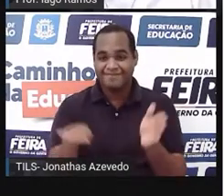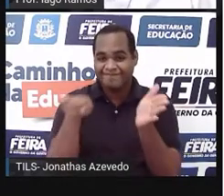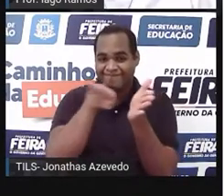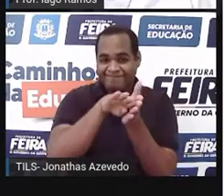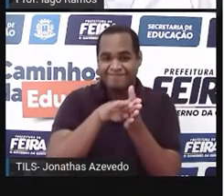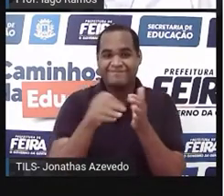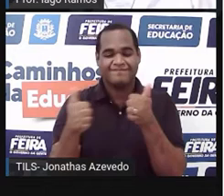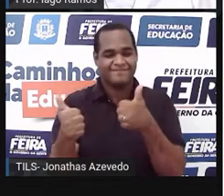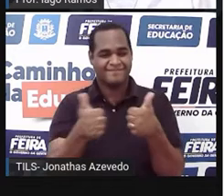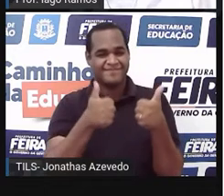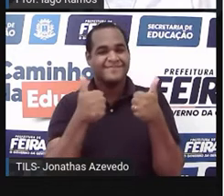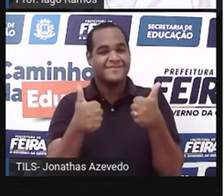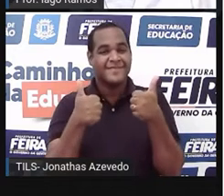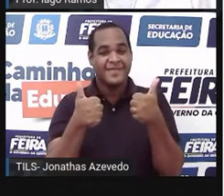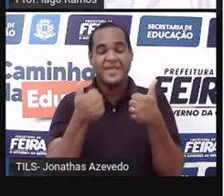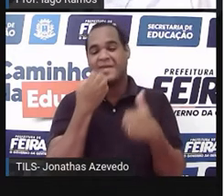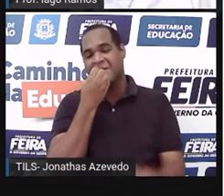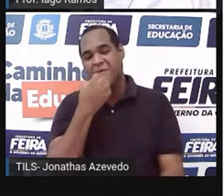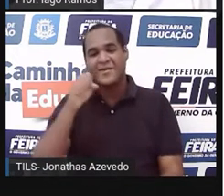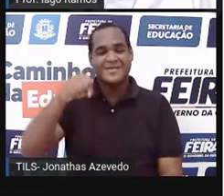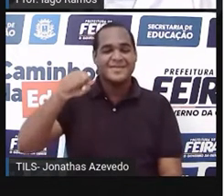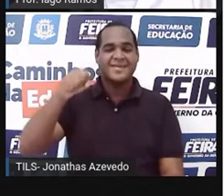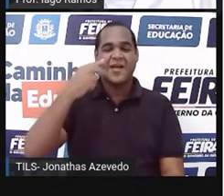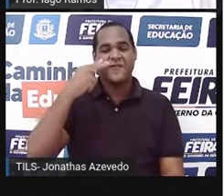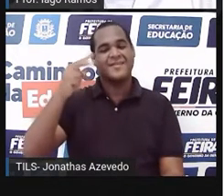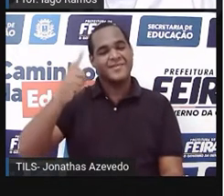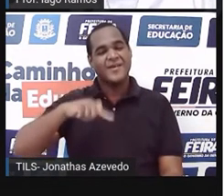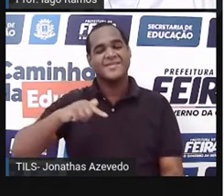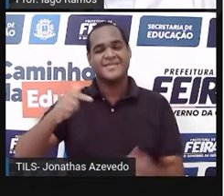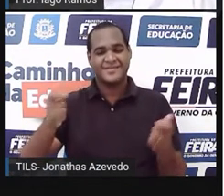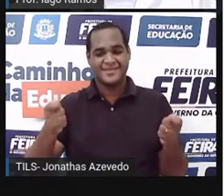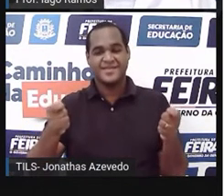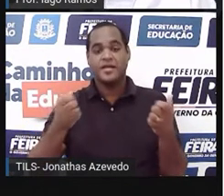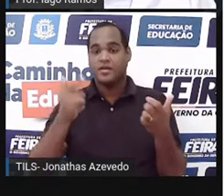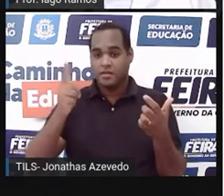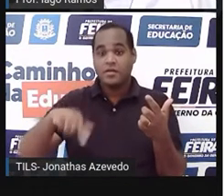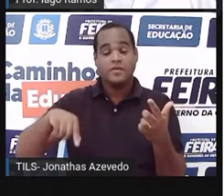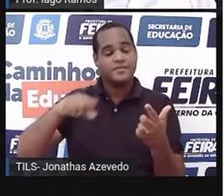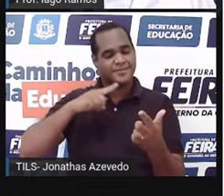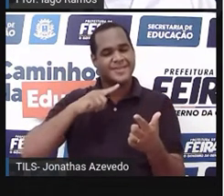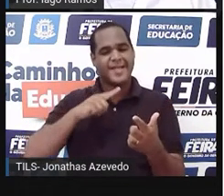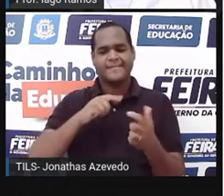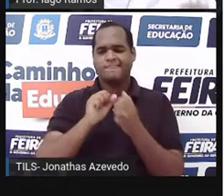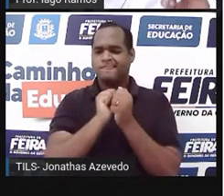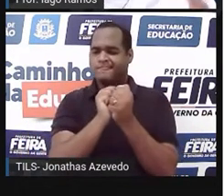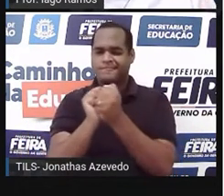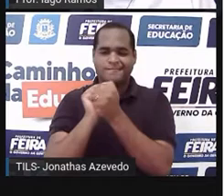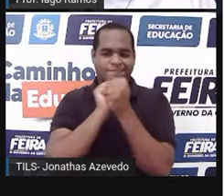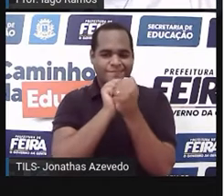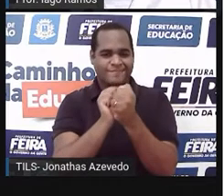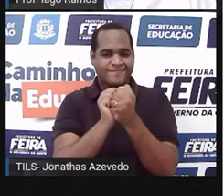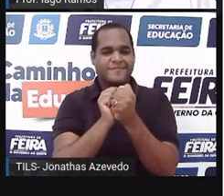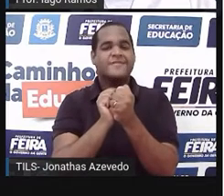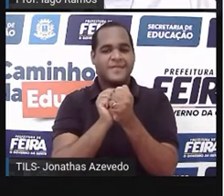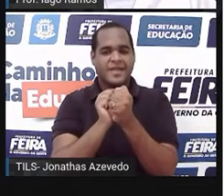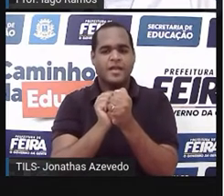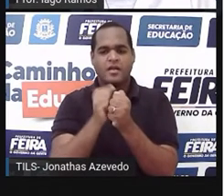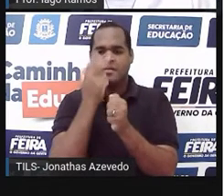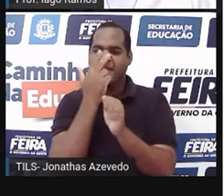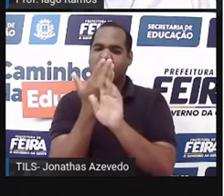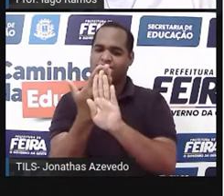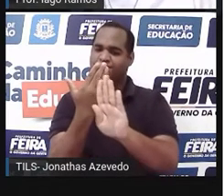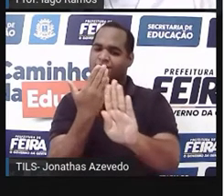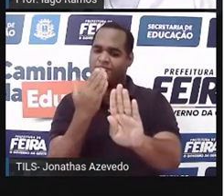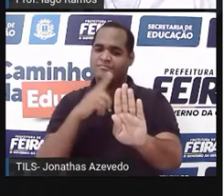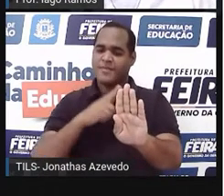Chegamos! É isso aí! Olha nós aqui de novo, mais uma vez, juntinhos, ainda que separados, eu